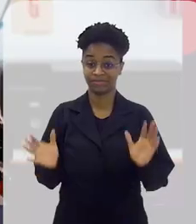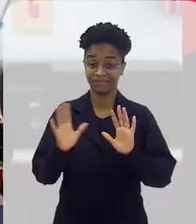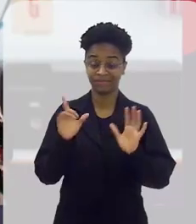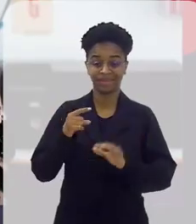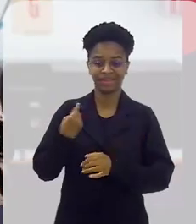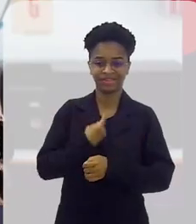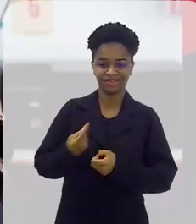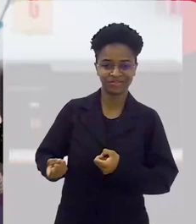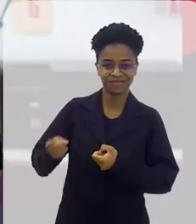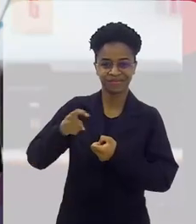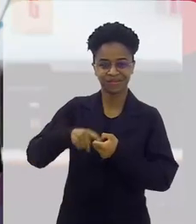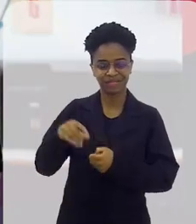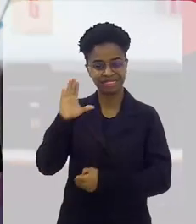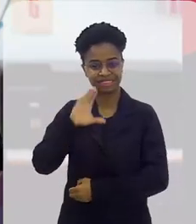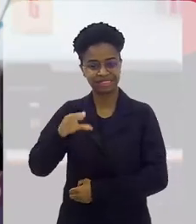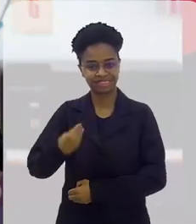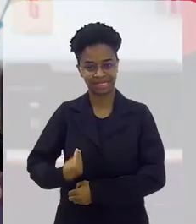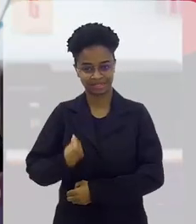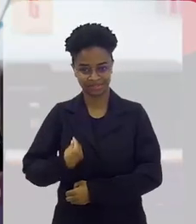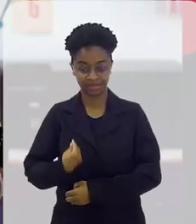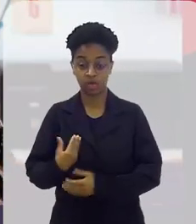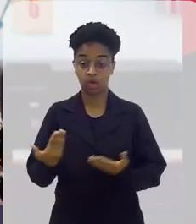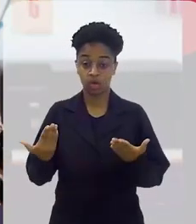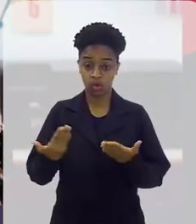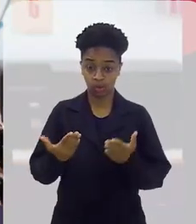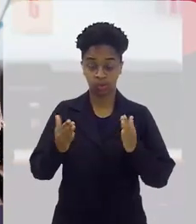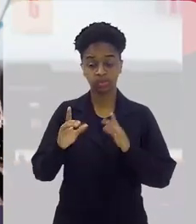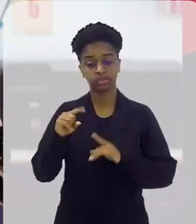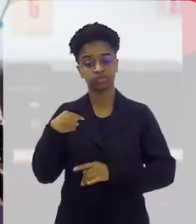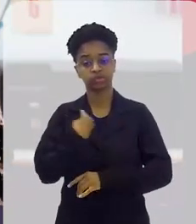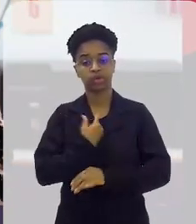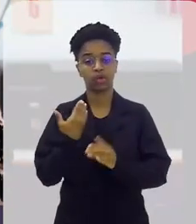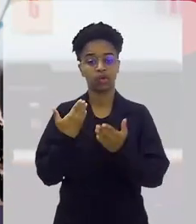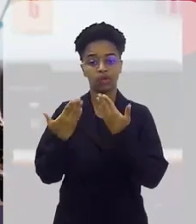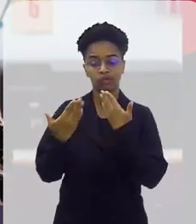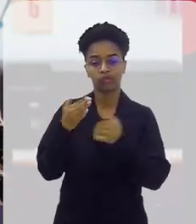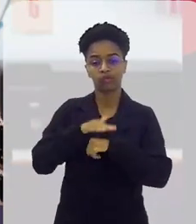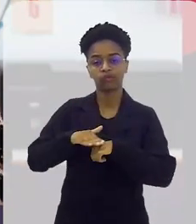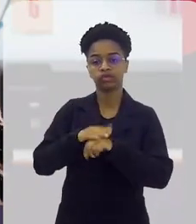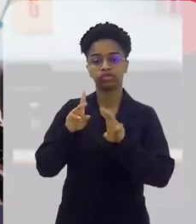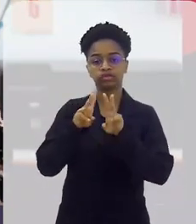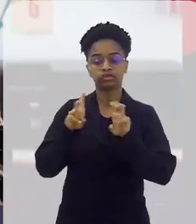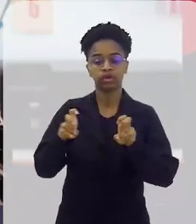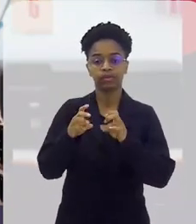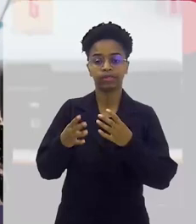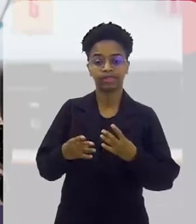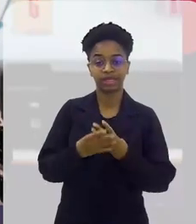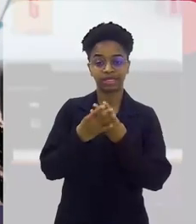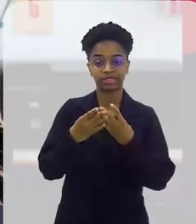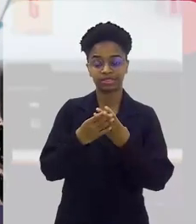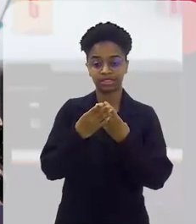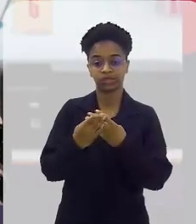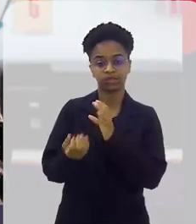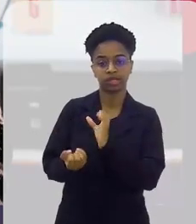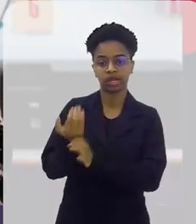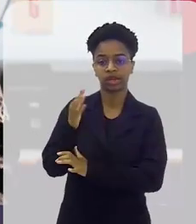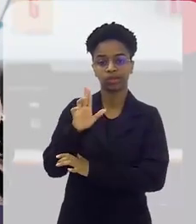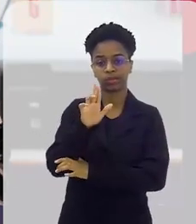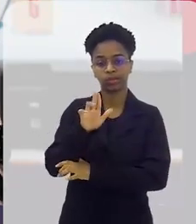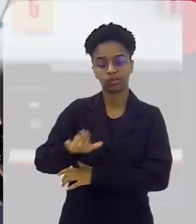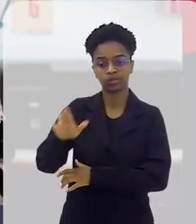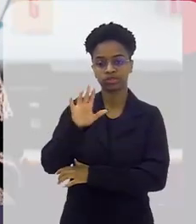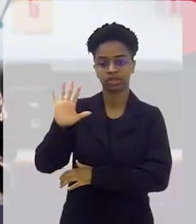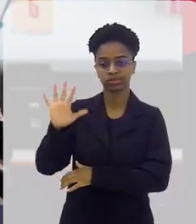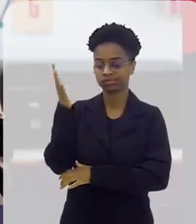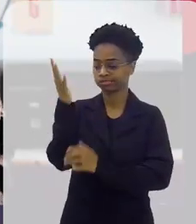Olá, nós estamos de volta com Ciência Existência e no programa de hoje conversamos sobre o tecido produzido a partir do caule da bananeira,